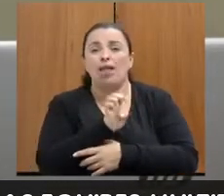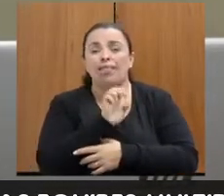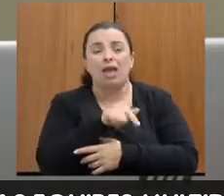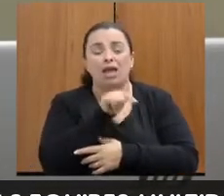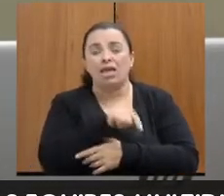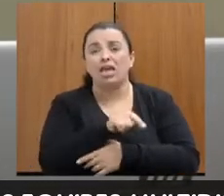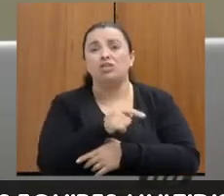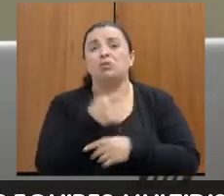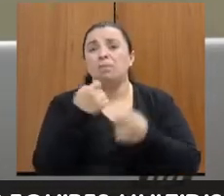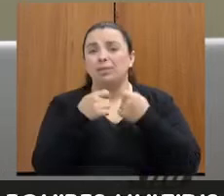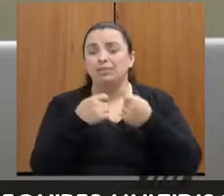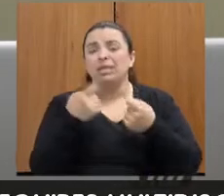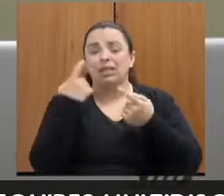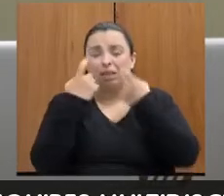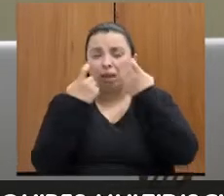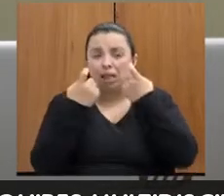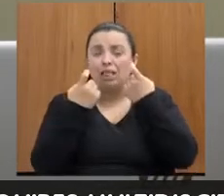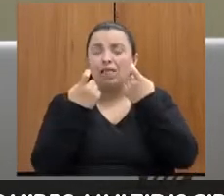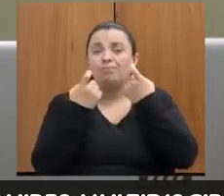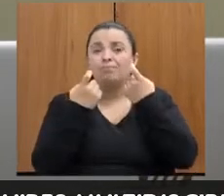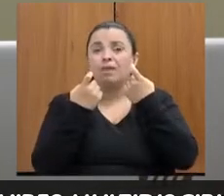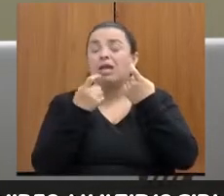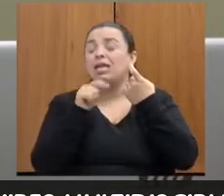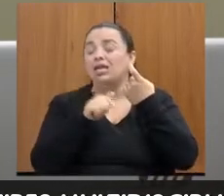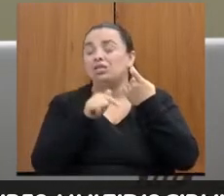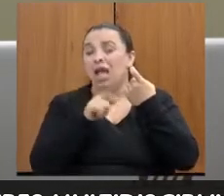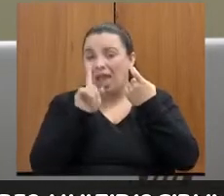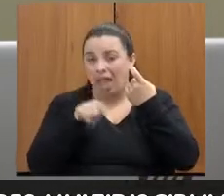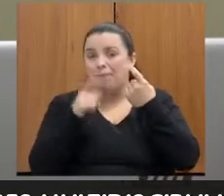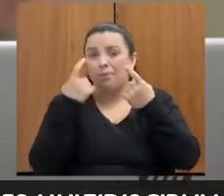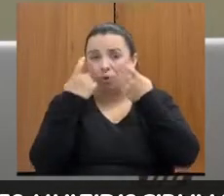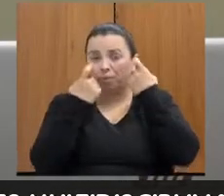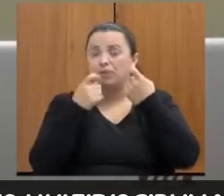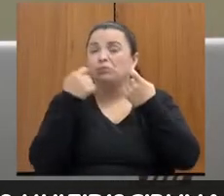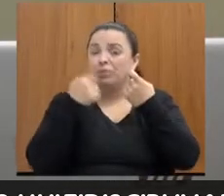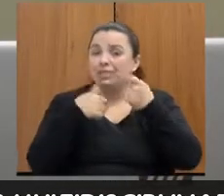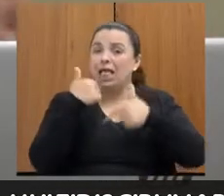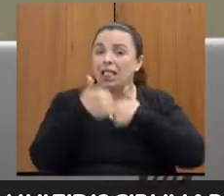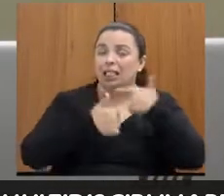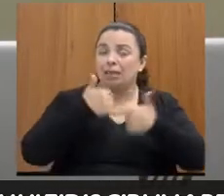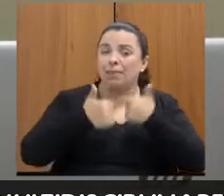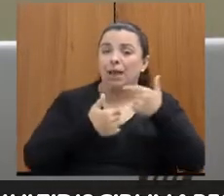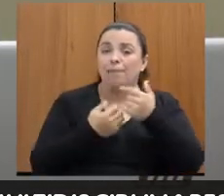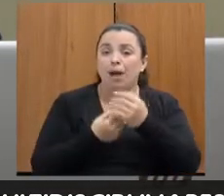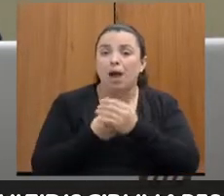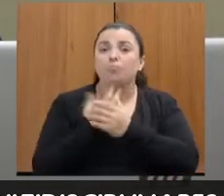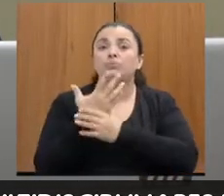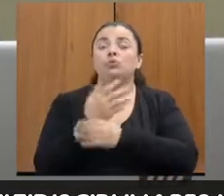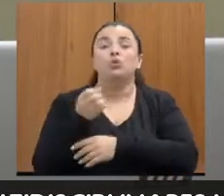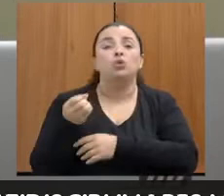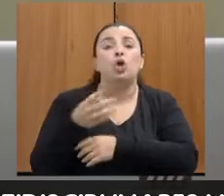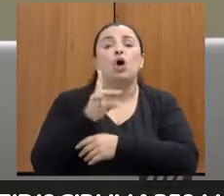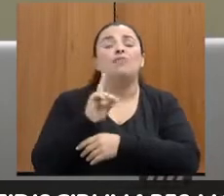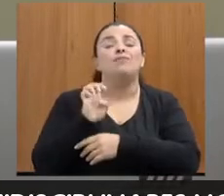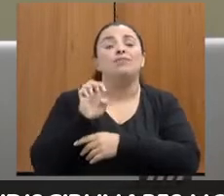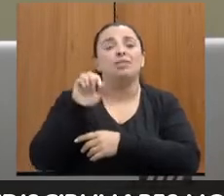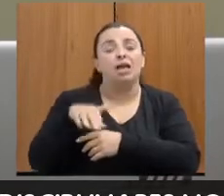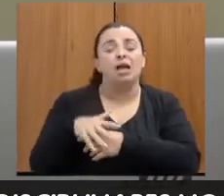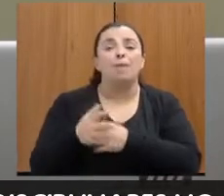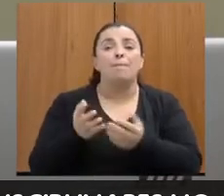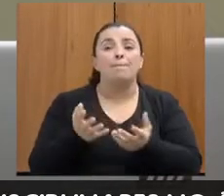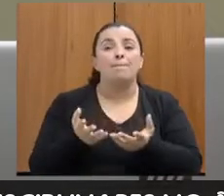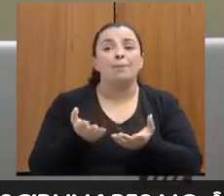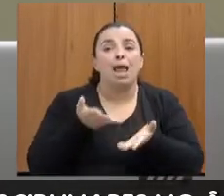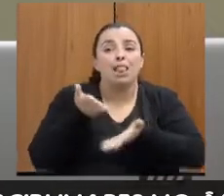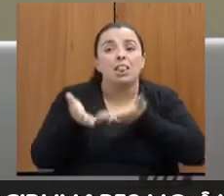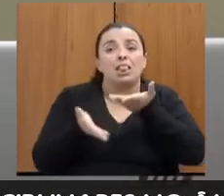que precisam serem feitos investimentos para atender nas regionais e para atender com melhor qualidade. Então,